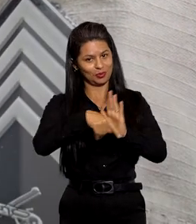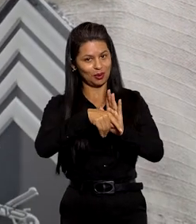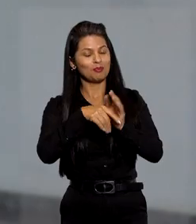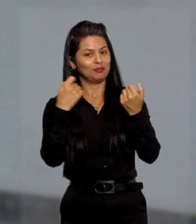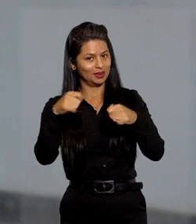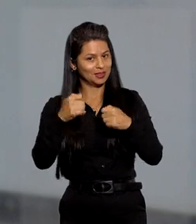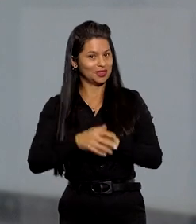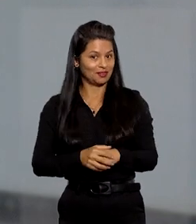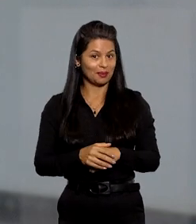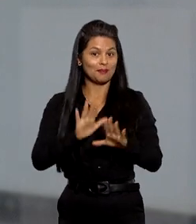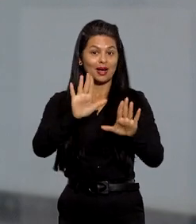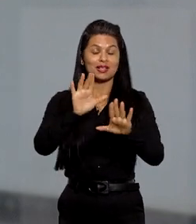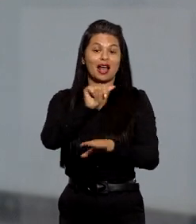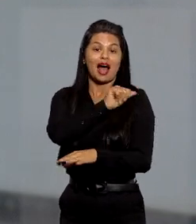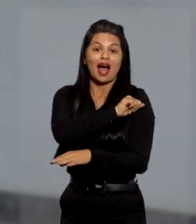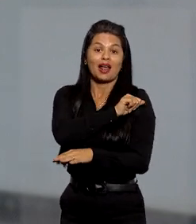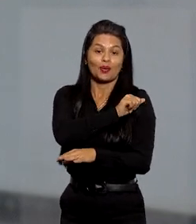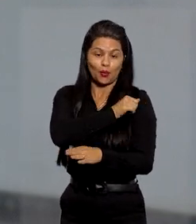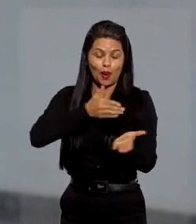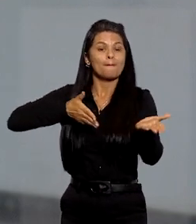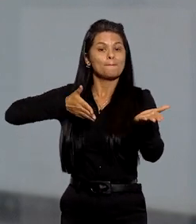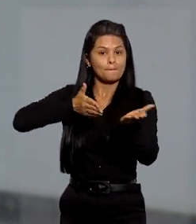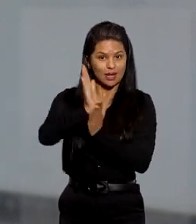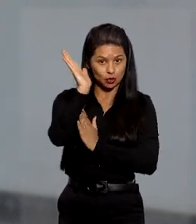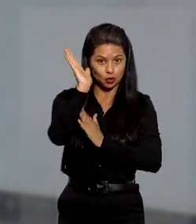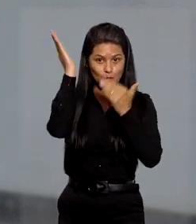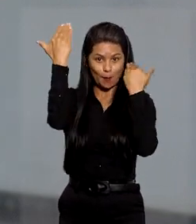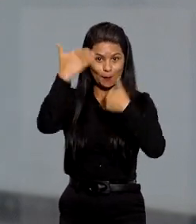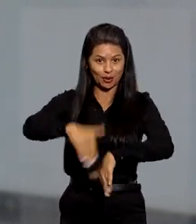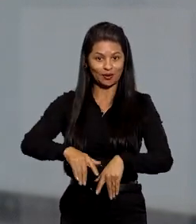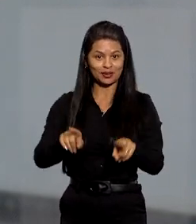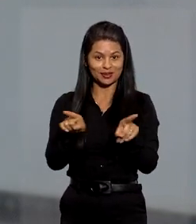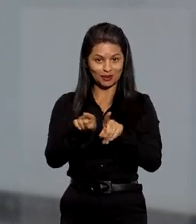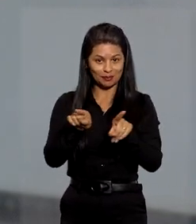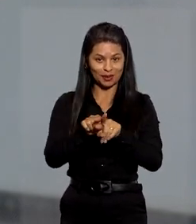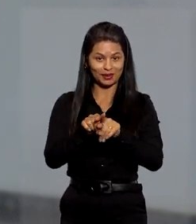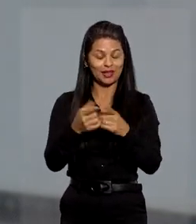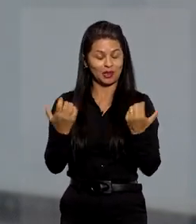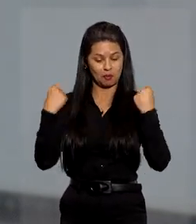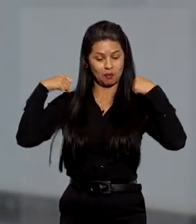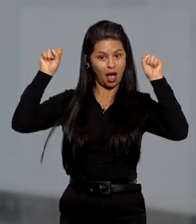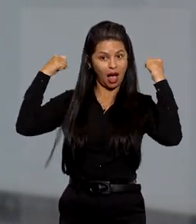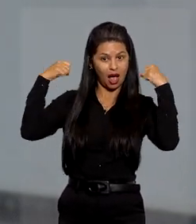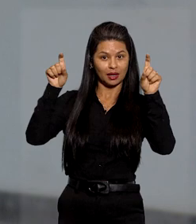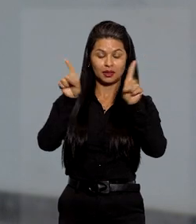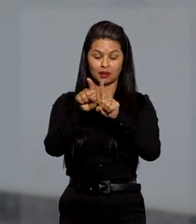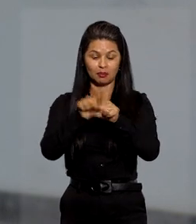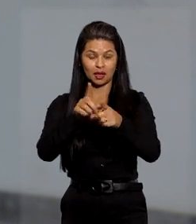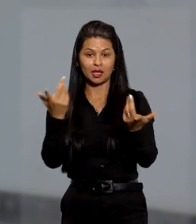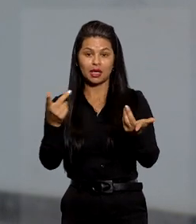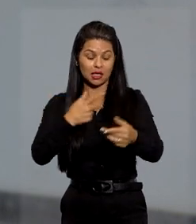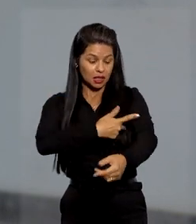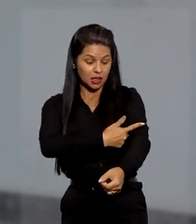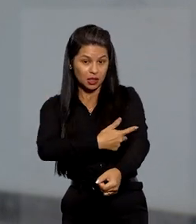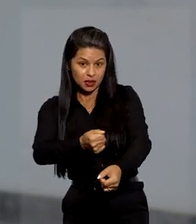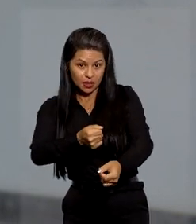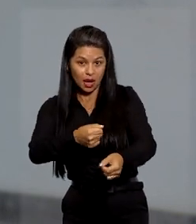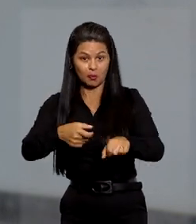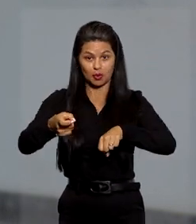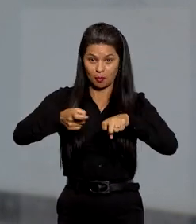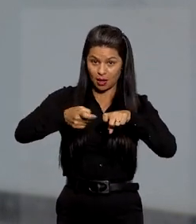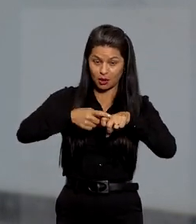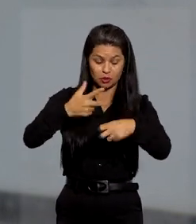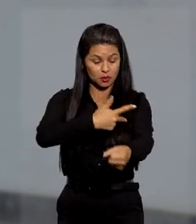certame. No caso, a candidata foi aprovada na prova objetiva, na de aptidão física, no exame psicotécnico e no exame